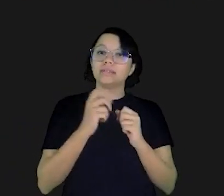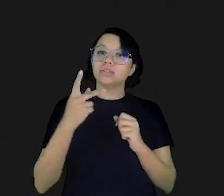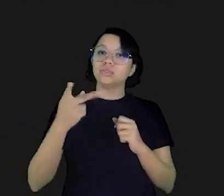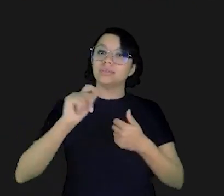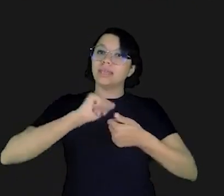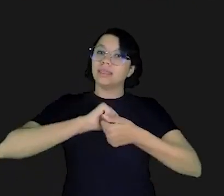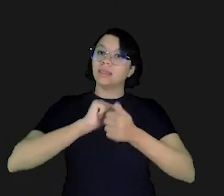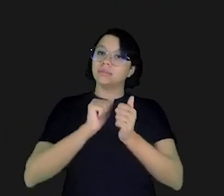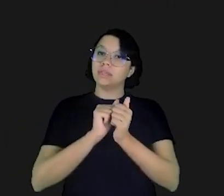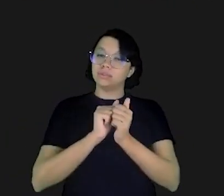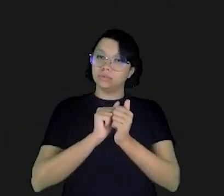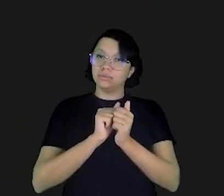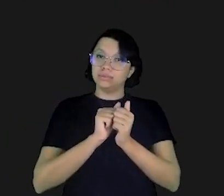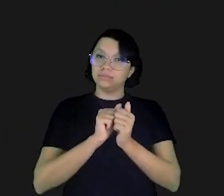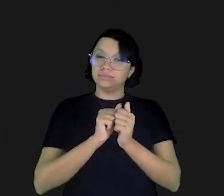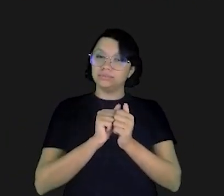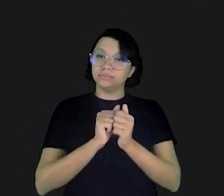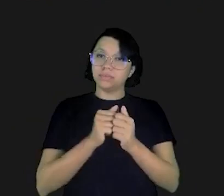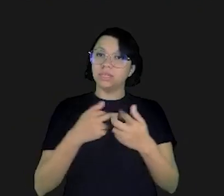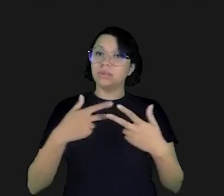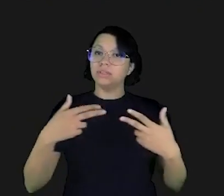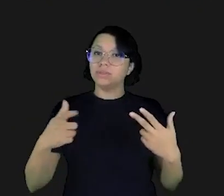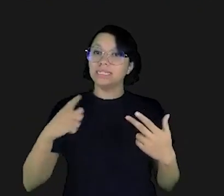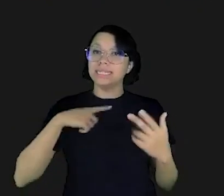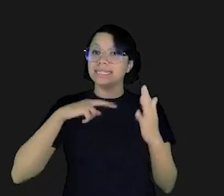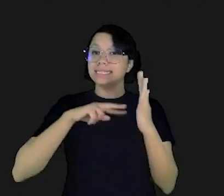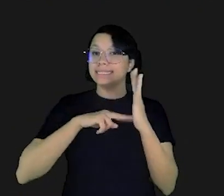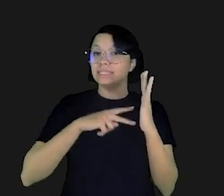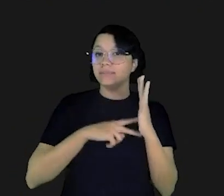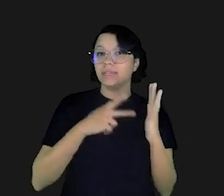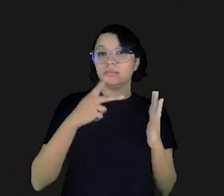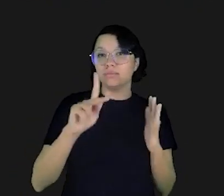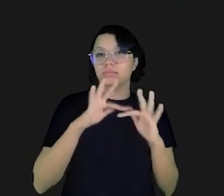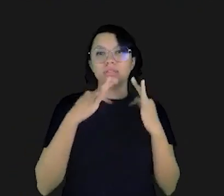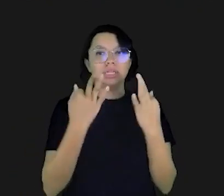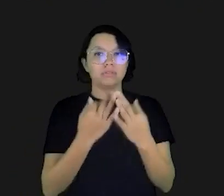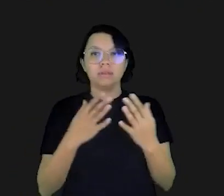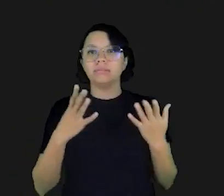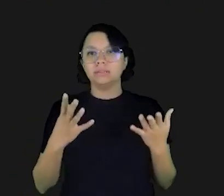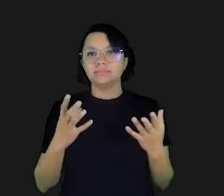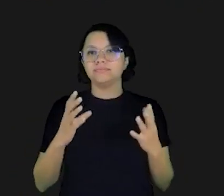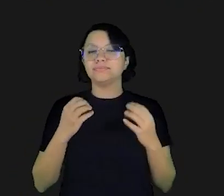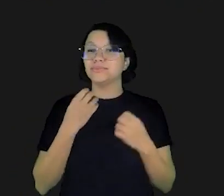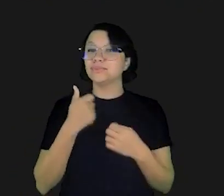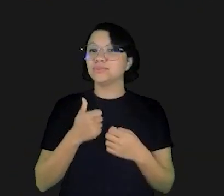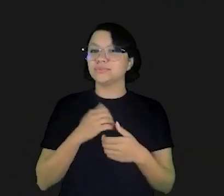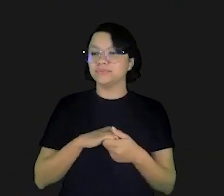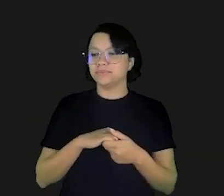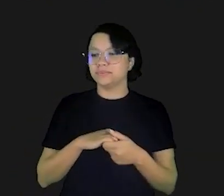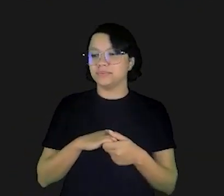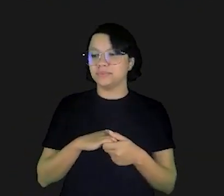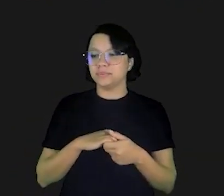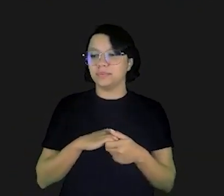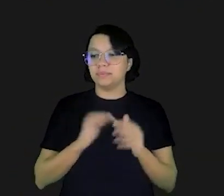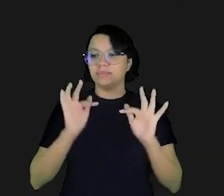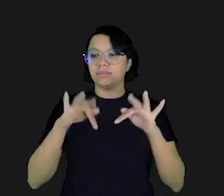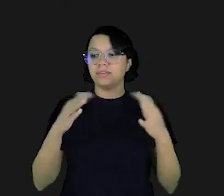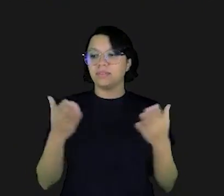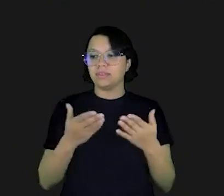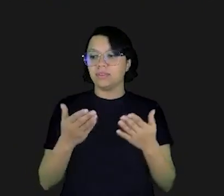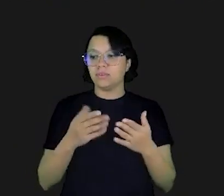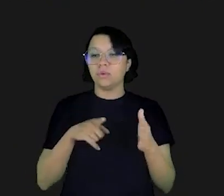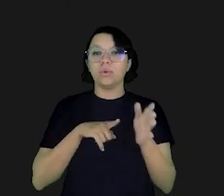que você faça as suas adaptações pra aquilo que realmente faça sentido pra você e pra sua família muito bom